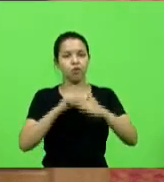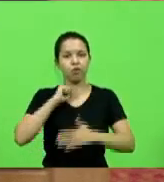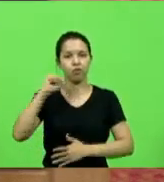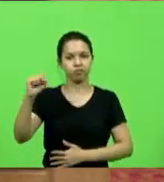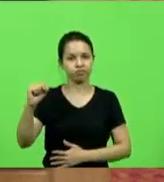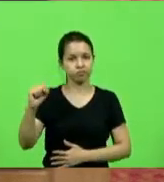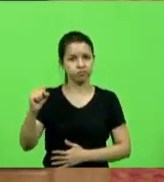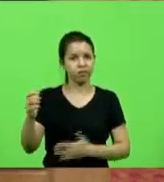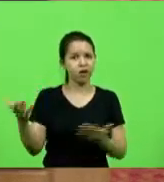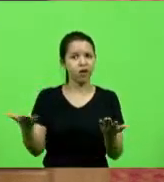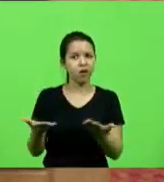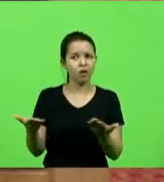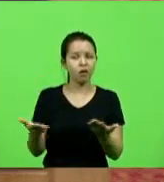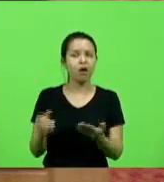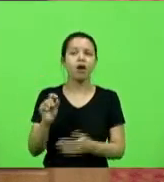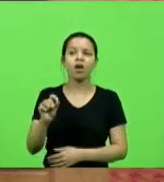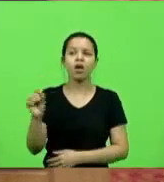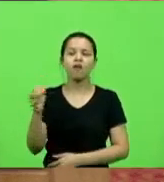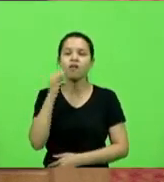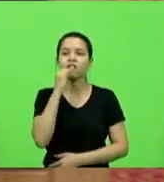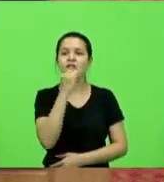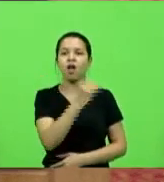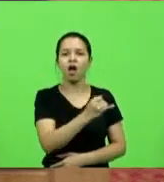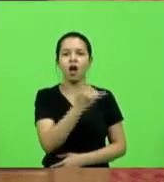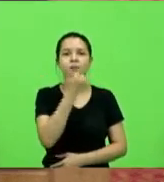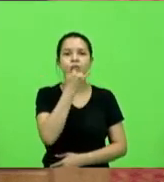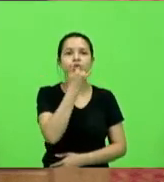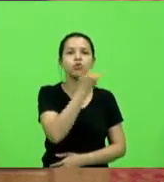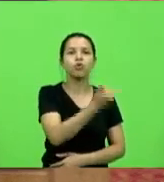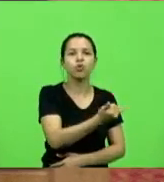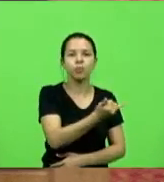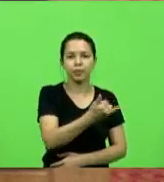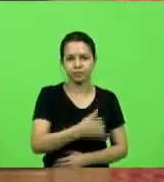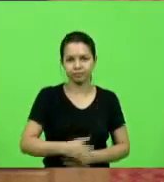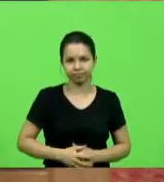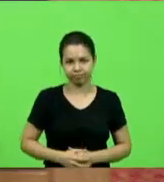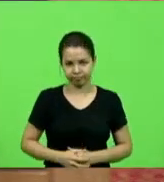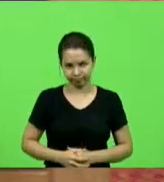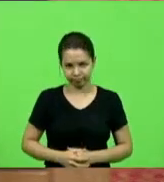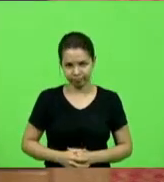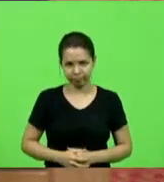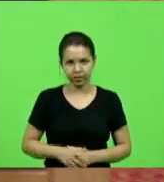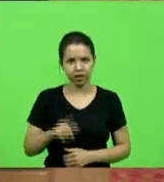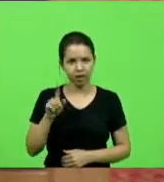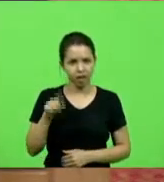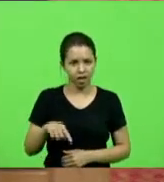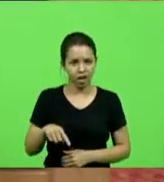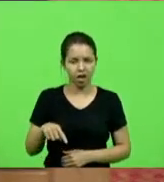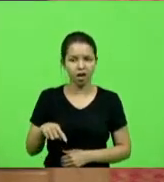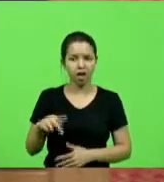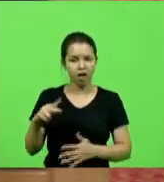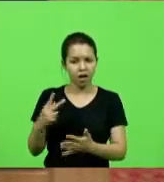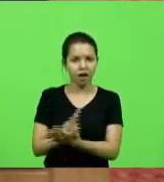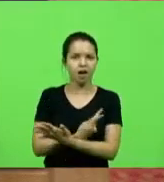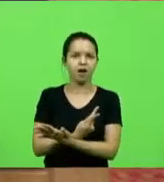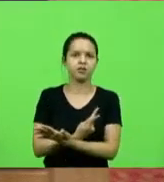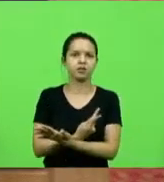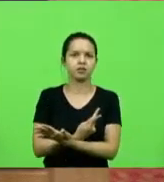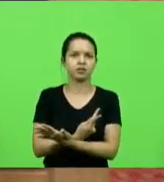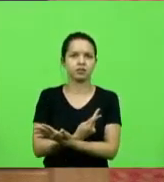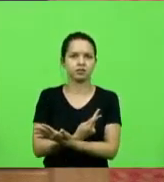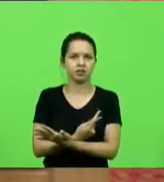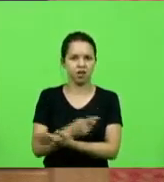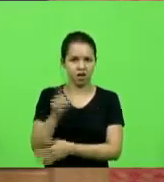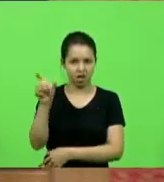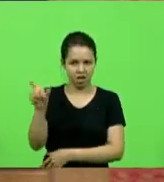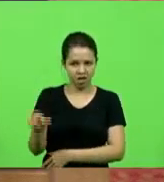vai dizer para ele e pedir desculpa que aquela foi uma atitude errada? Será que a